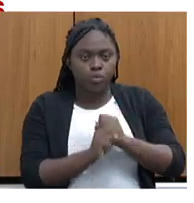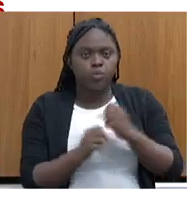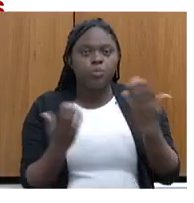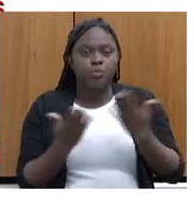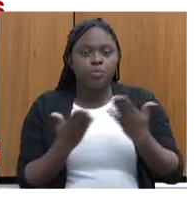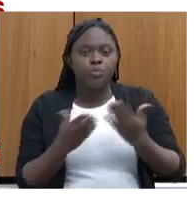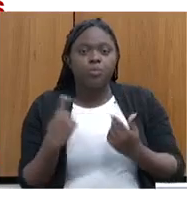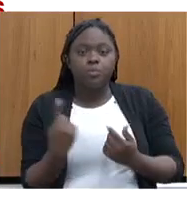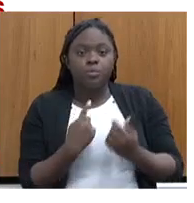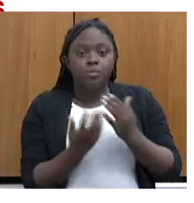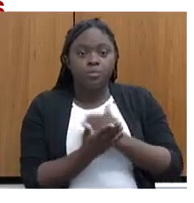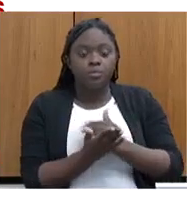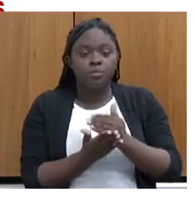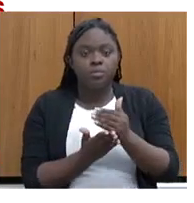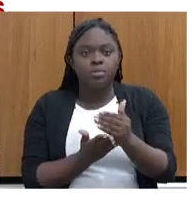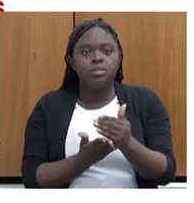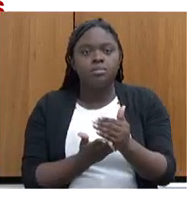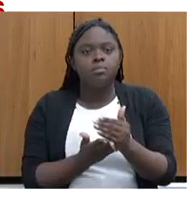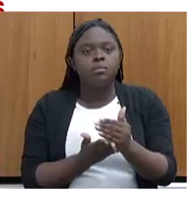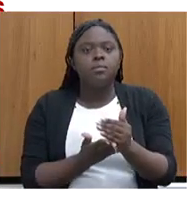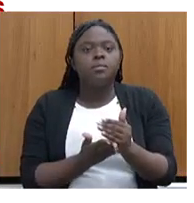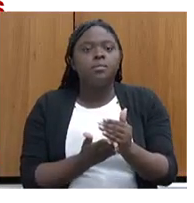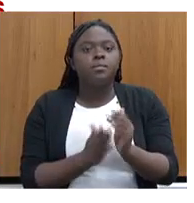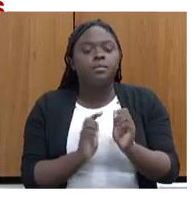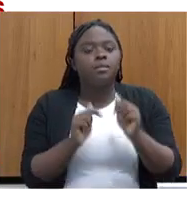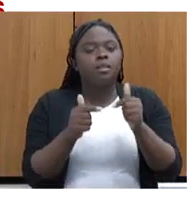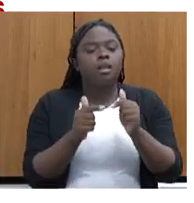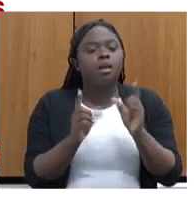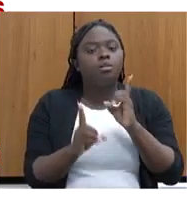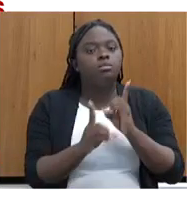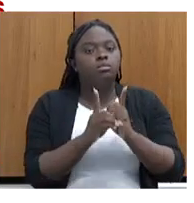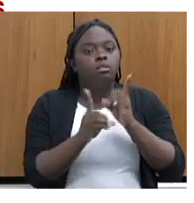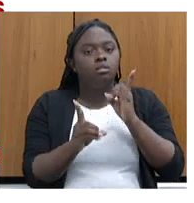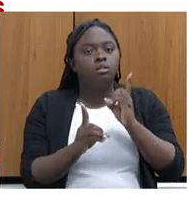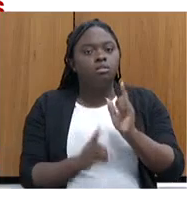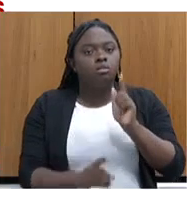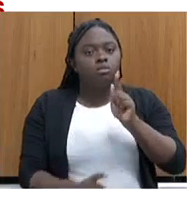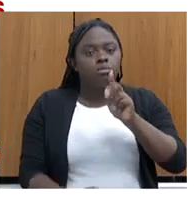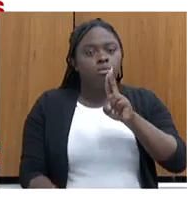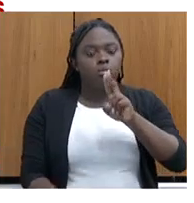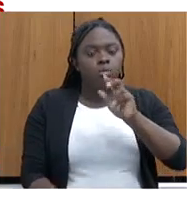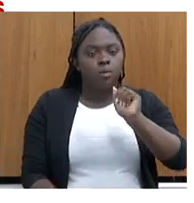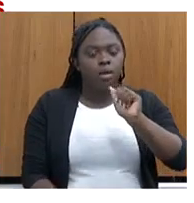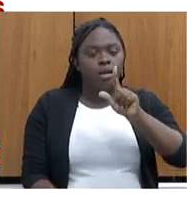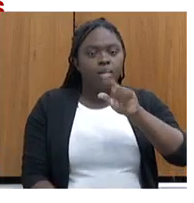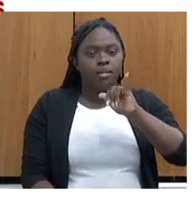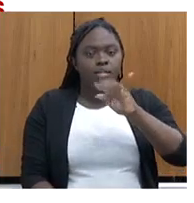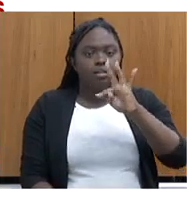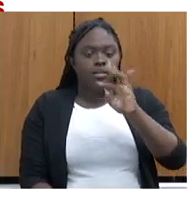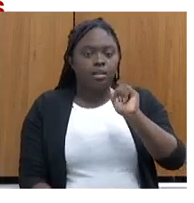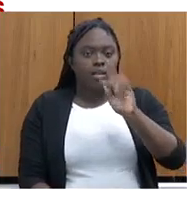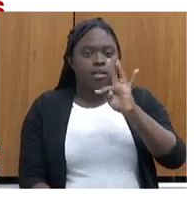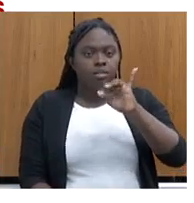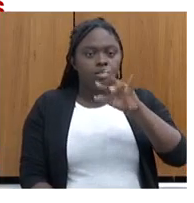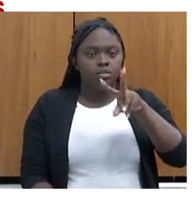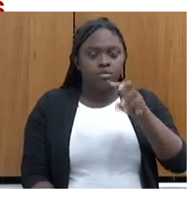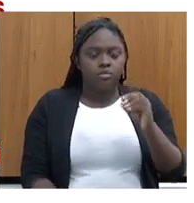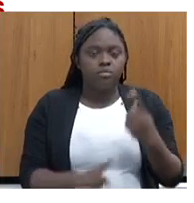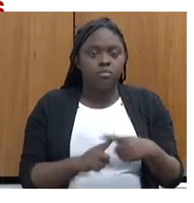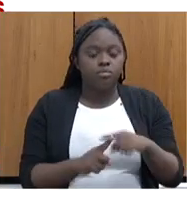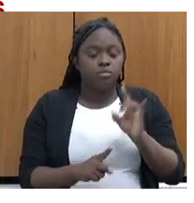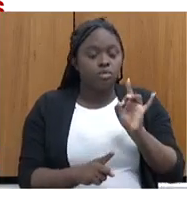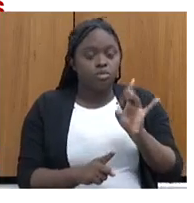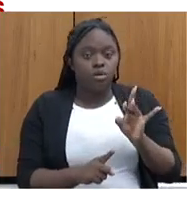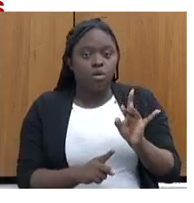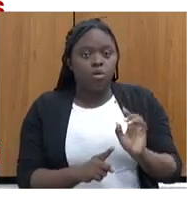começando a fazer um diagnóstico qualitativo, porque nós achamos que só os dados quantitativos não vão dar a visão